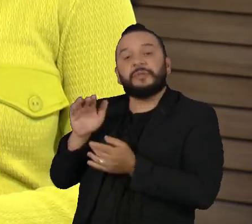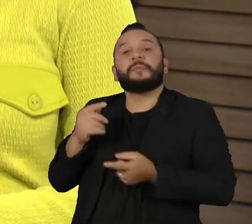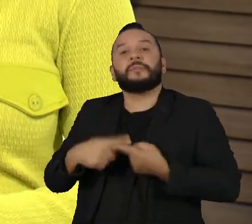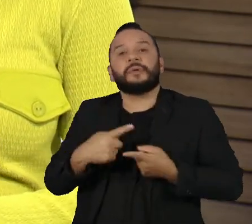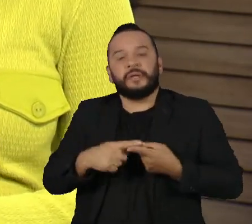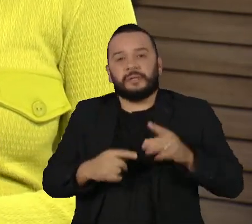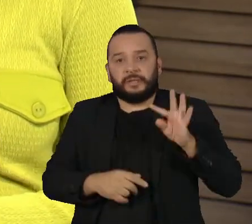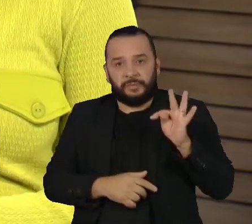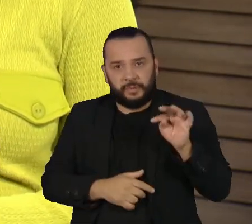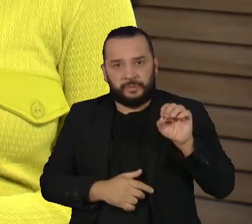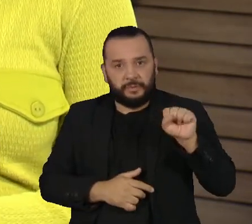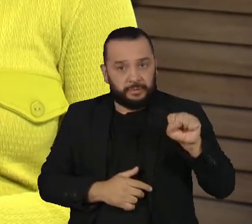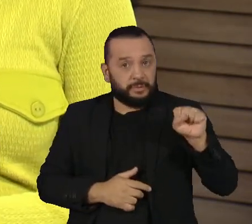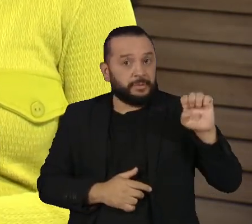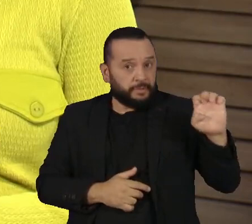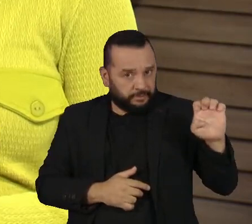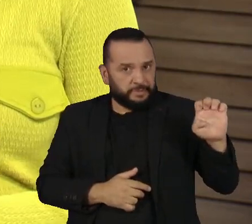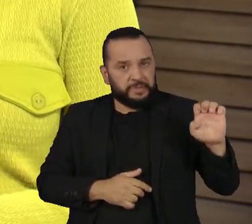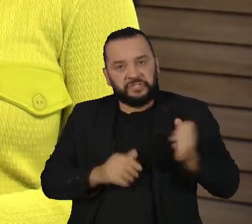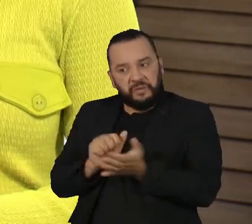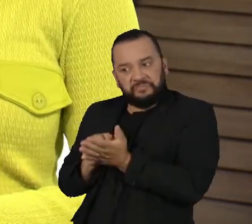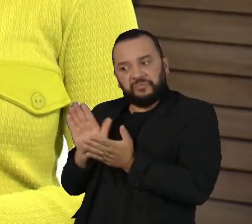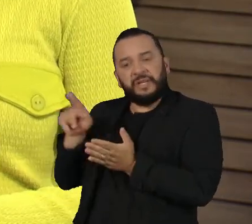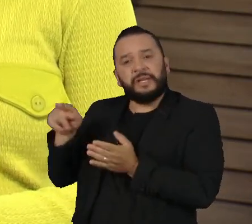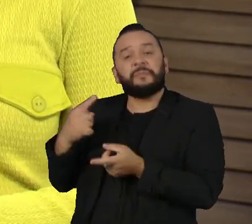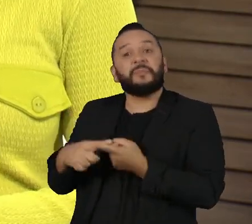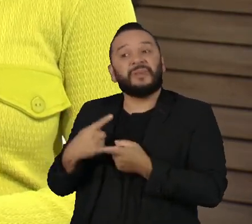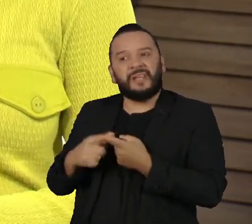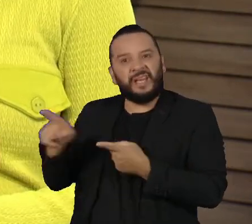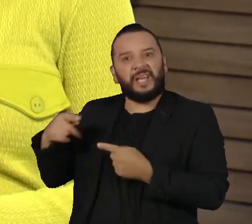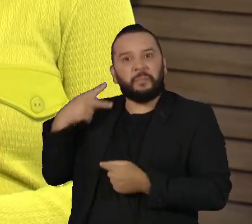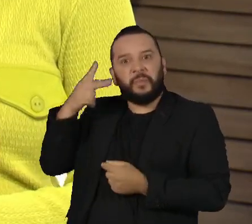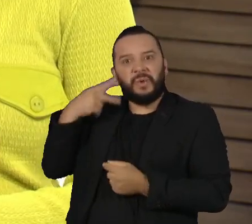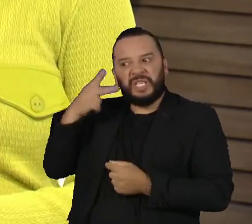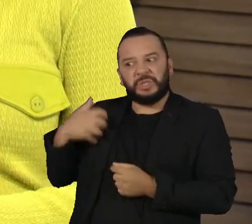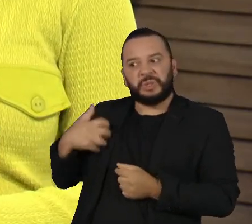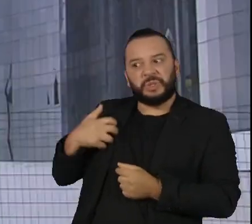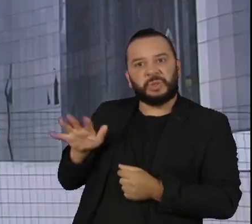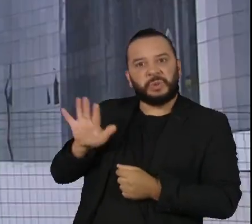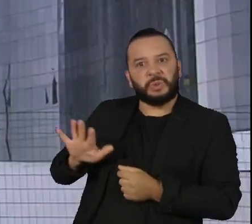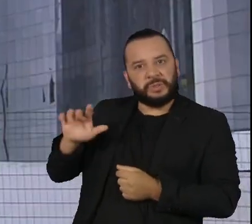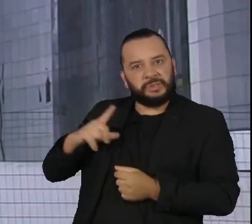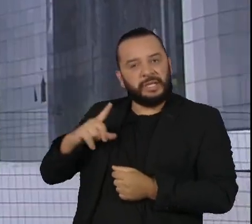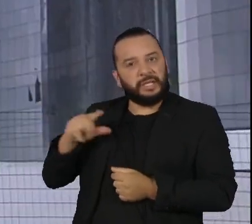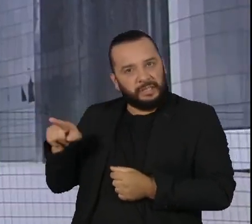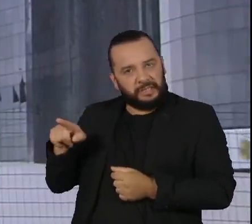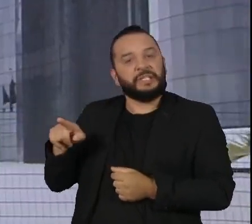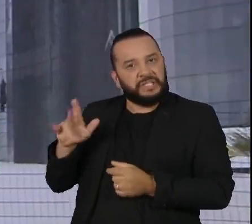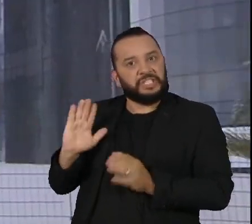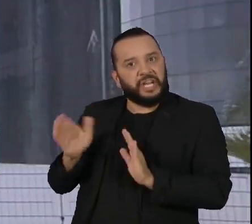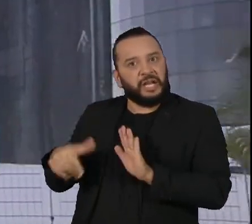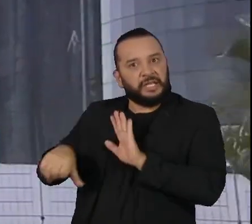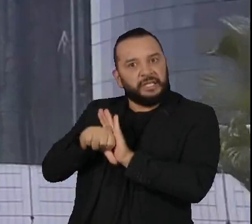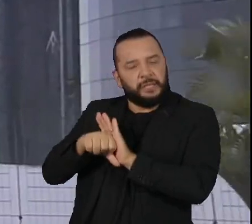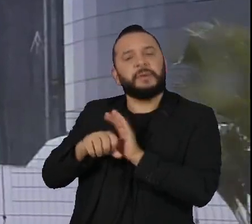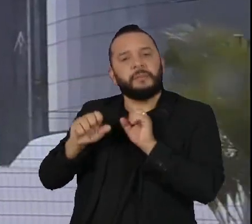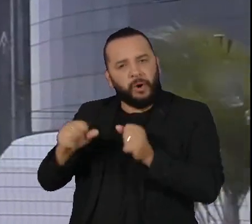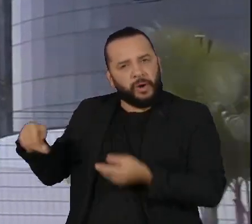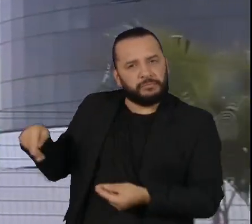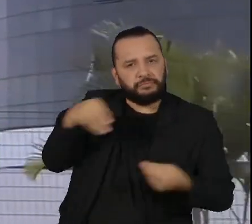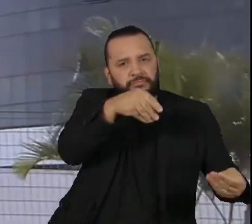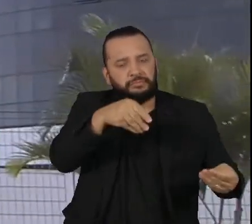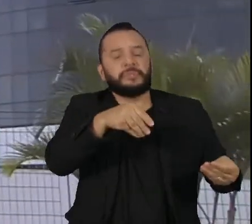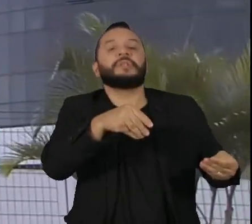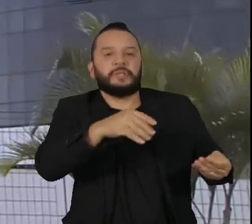Eleitoral, com base na lei da ficha limpa. Ele ainda pode recorrer ao Supremo. Os ministros julgaram o